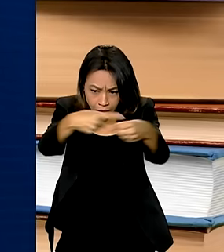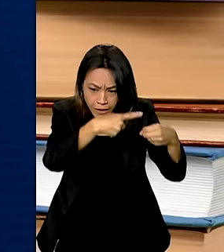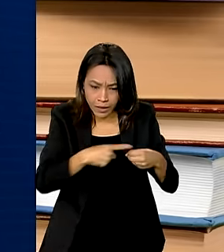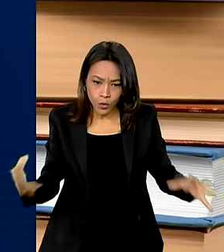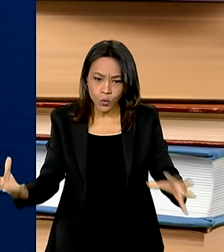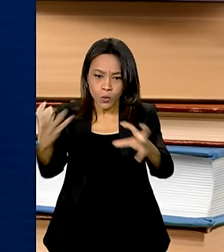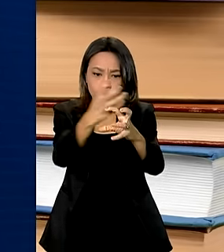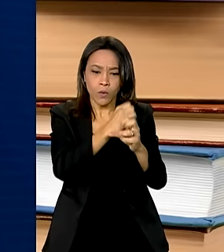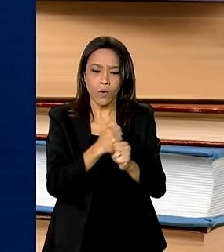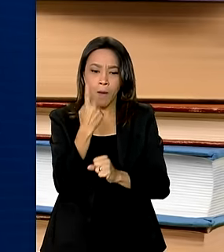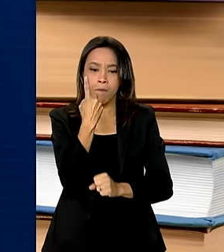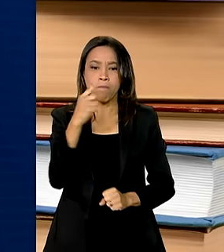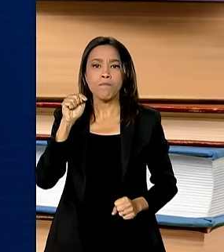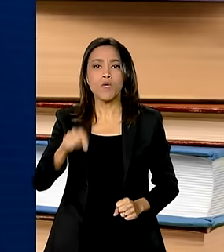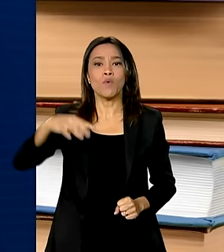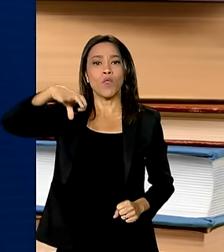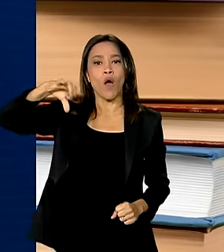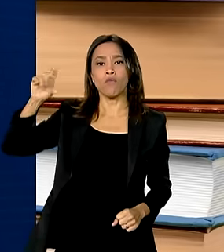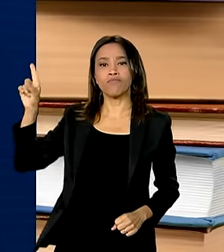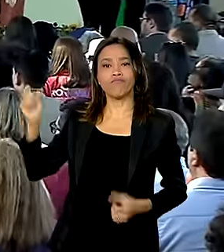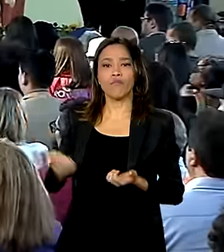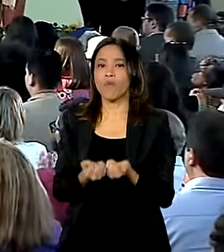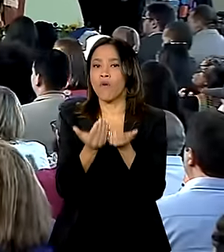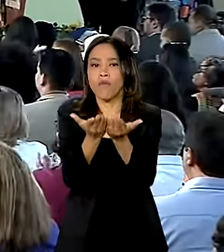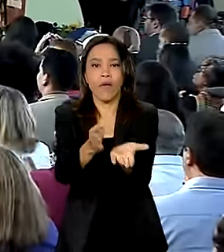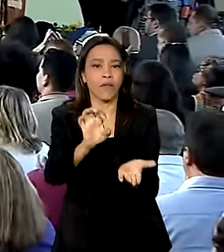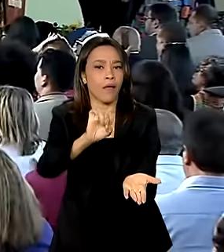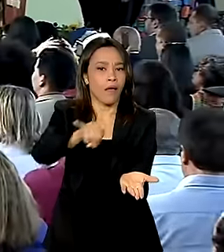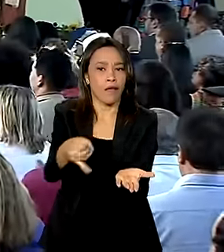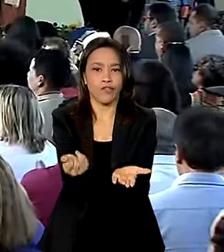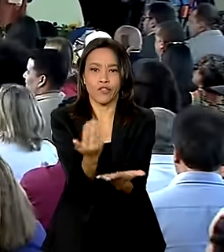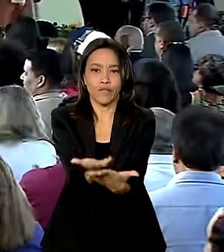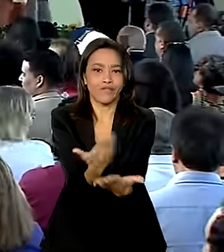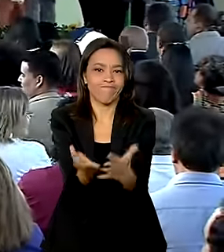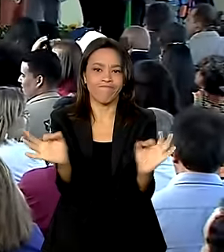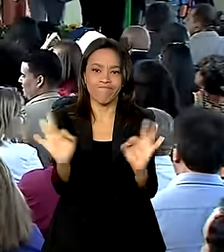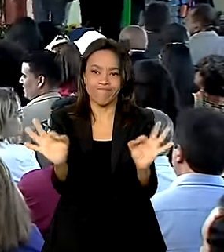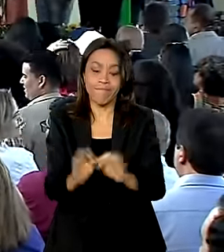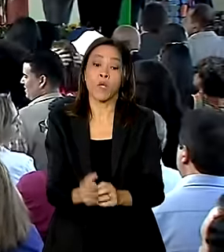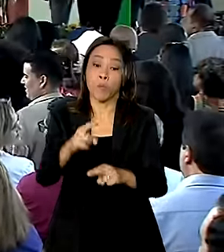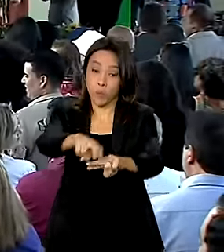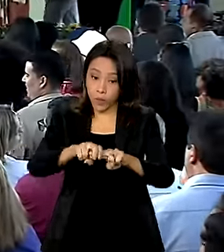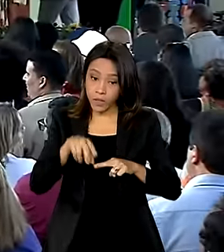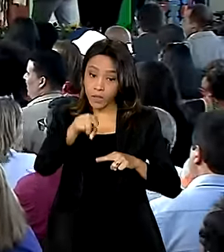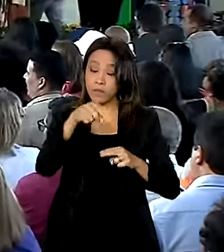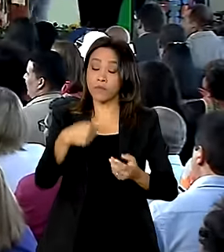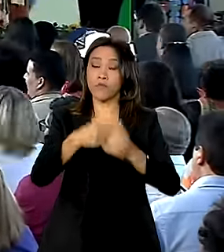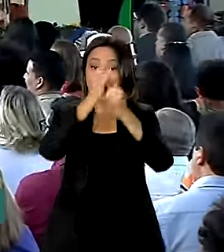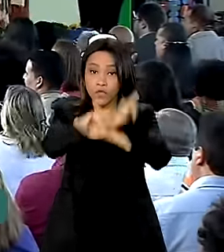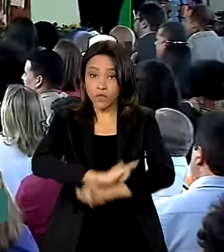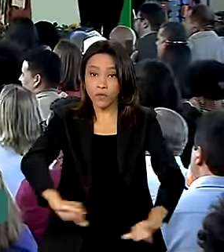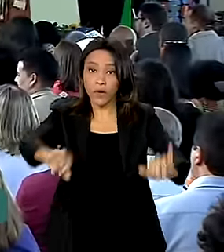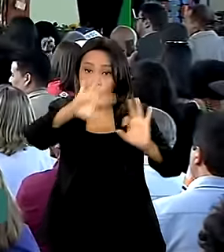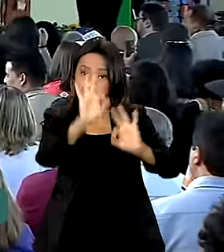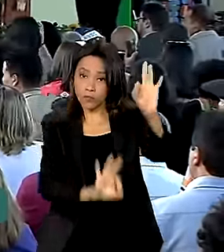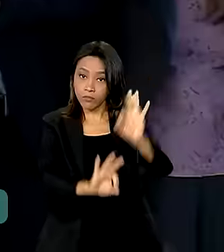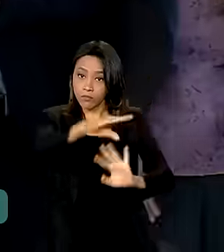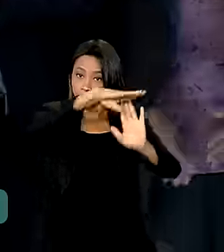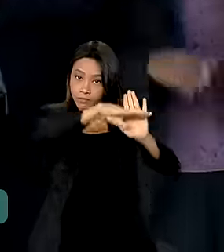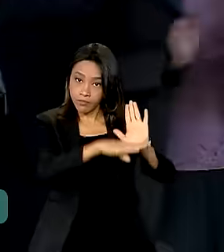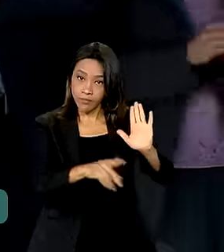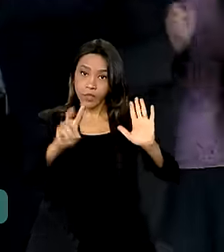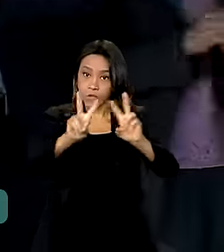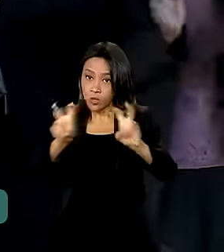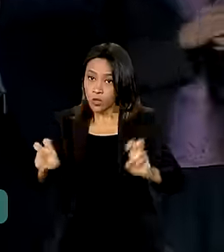.009 não ofertam a EJA. Para mudar essa história, foi lançado o Pacto pela Superação do Analfabetismo.